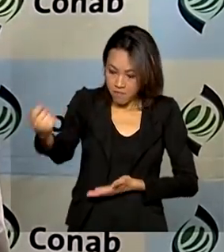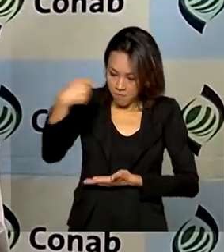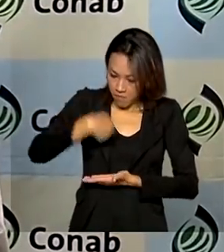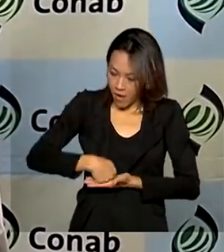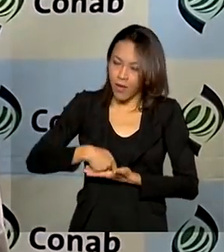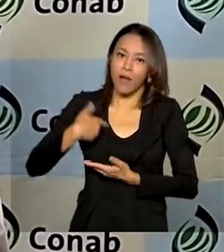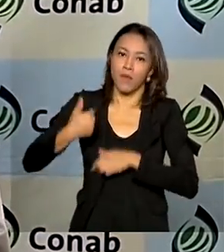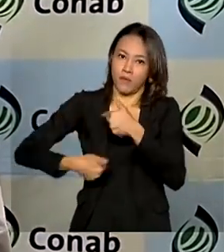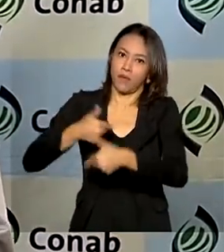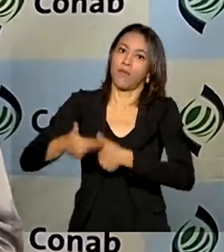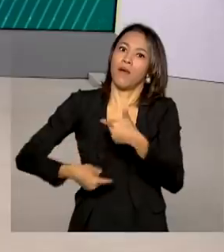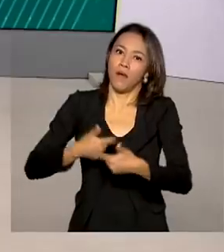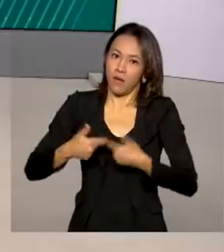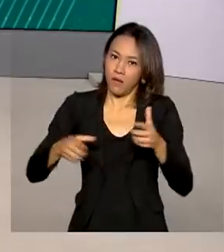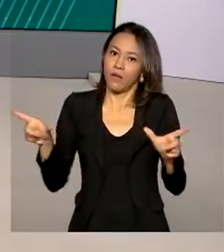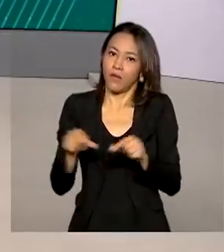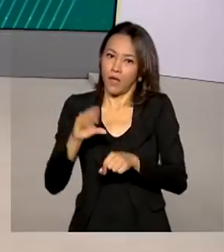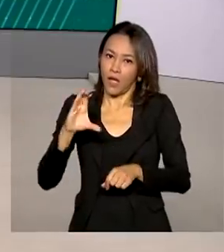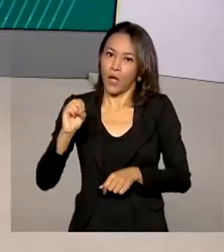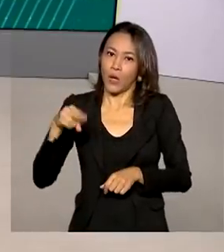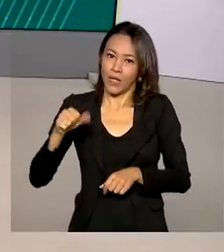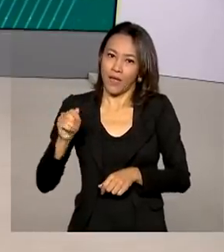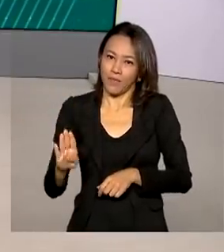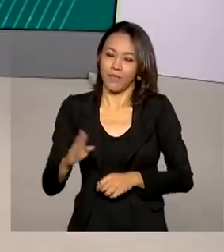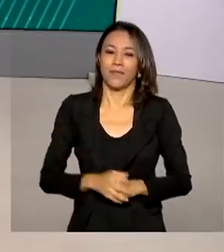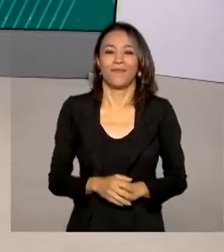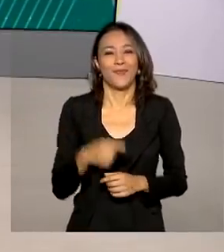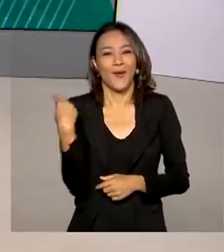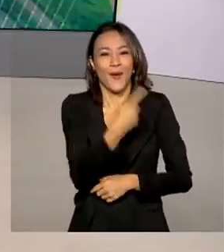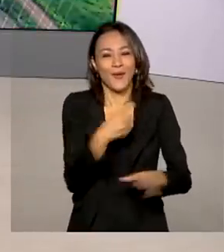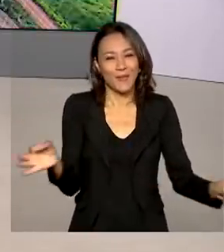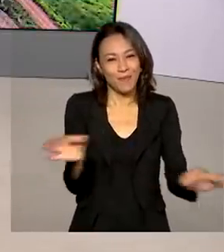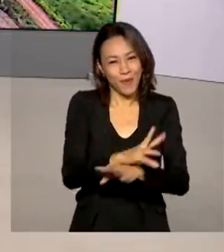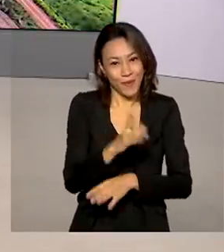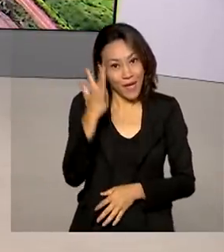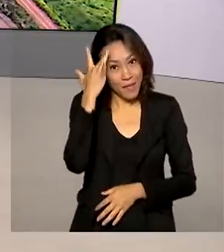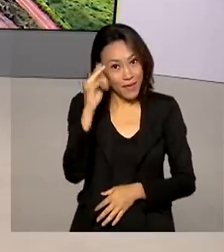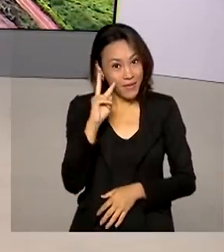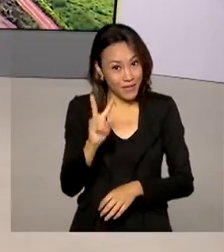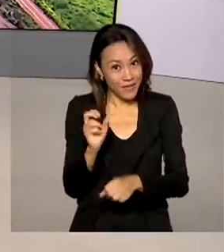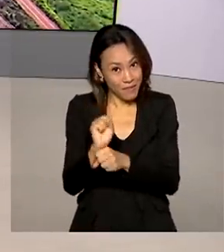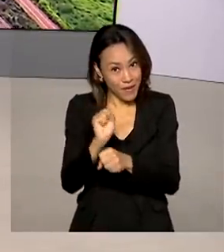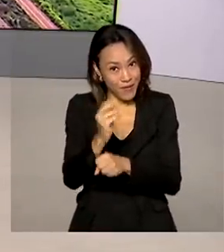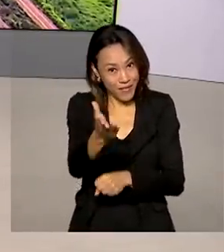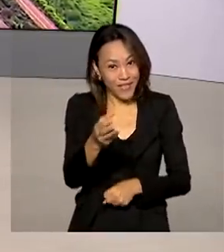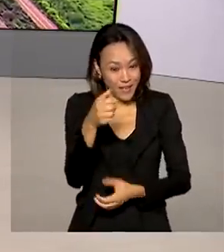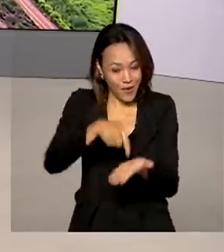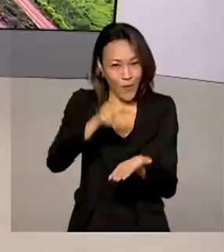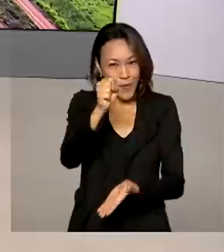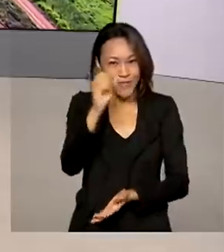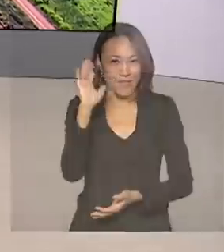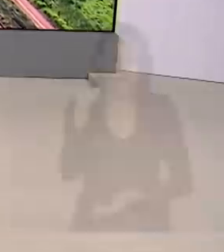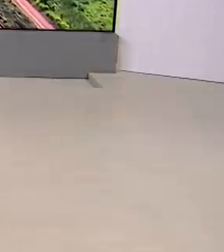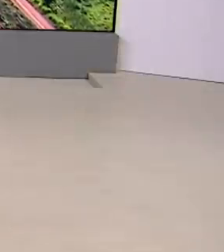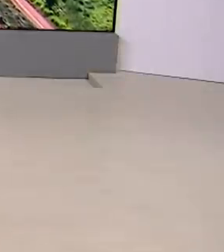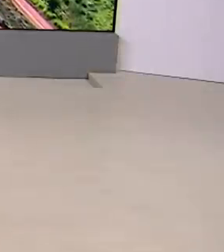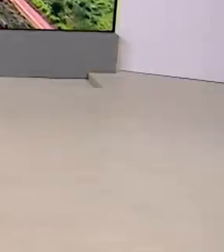pelo serviço. O Brasil em Dia fica por aqui. Te espero amanhã às 8 horas. Tchau, tchau.